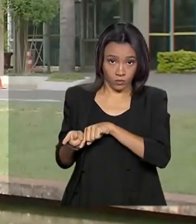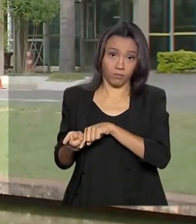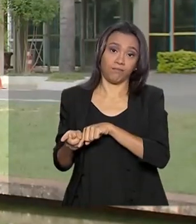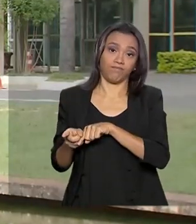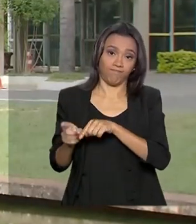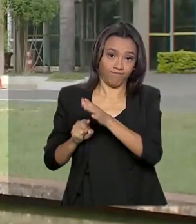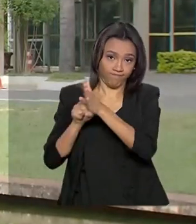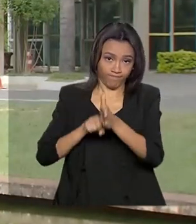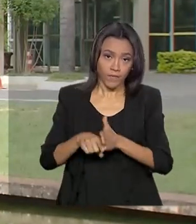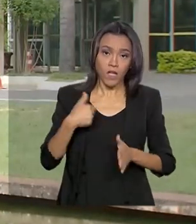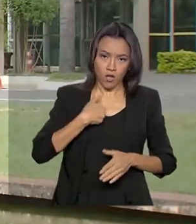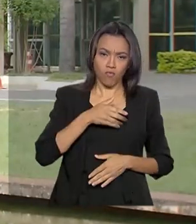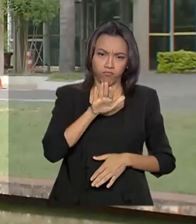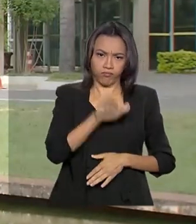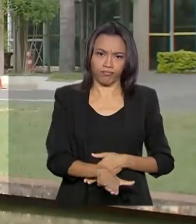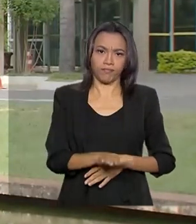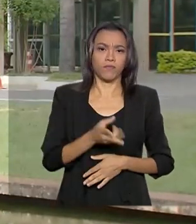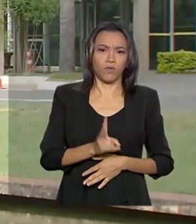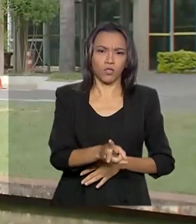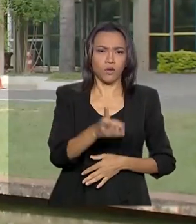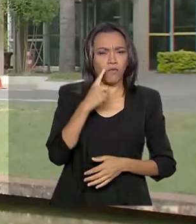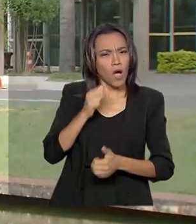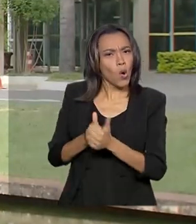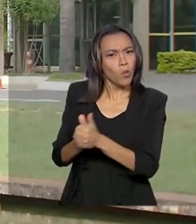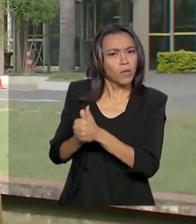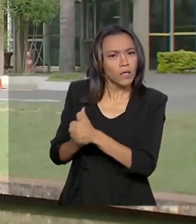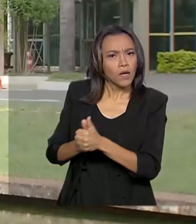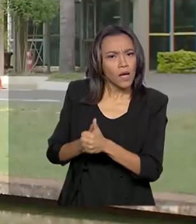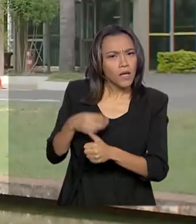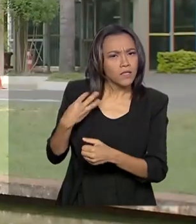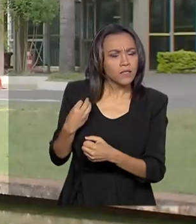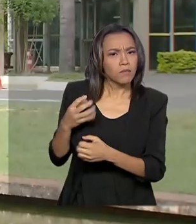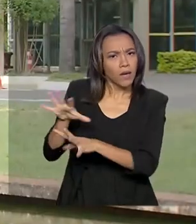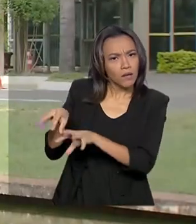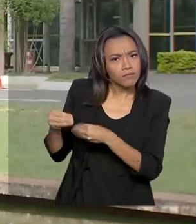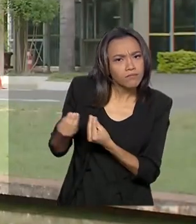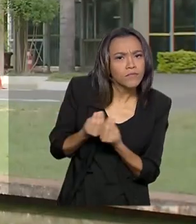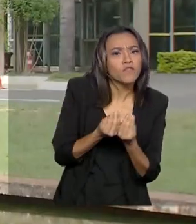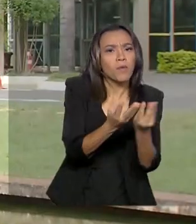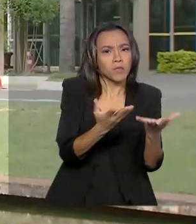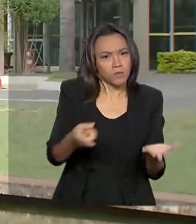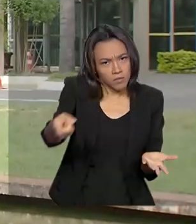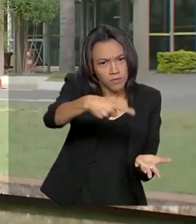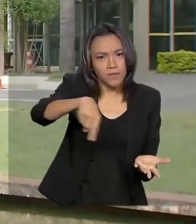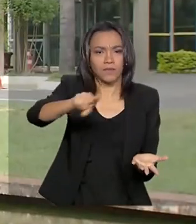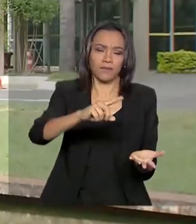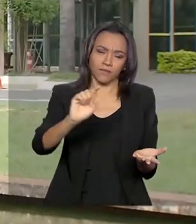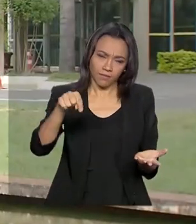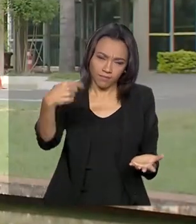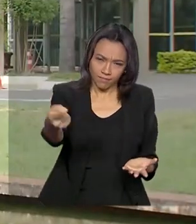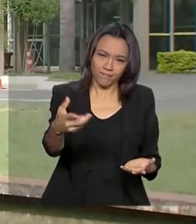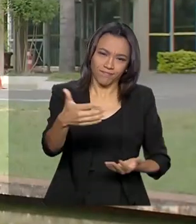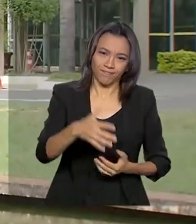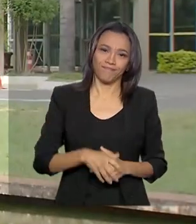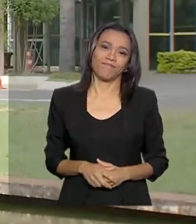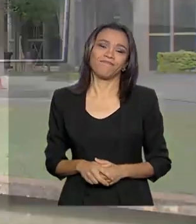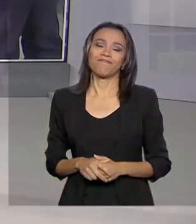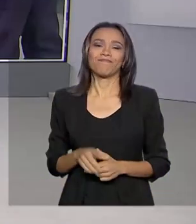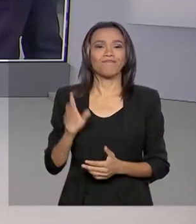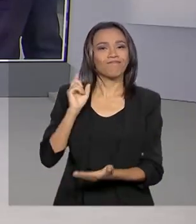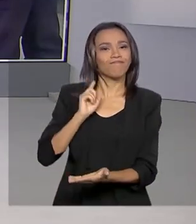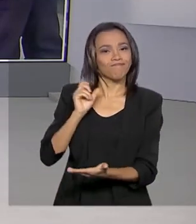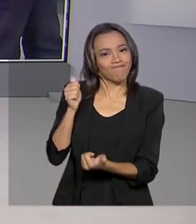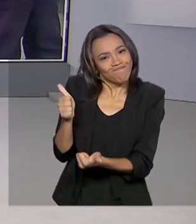continuo aqui no Ministério, Carla, e vou acompanhar essas informações para trazer para vocês mais tarde. Voltamos ao estúdio. Combinado,